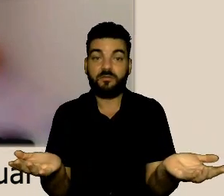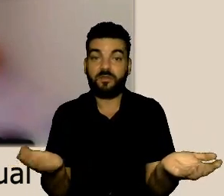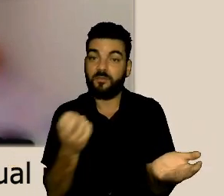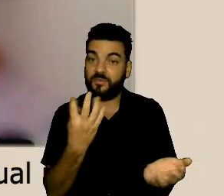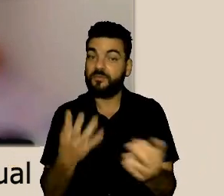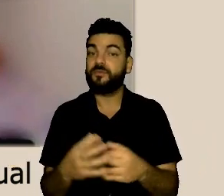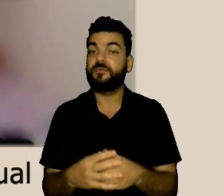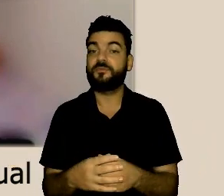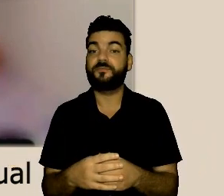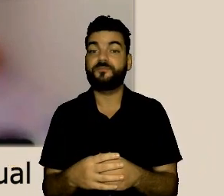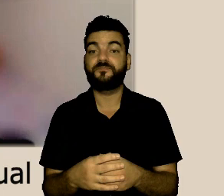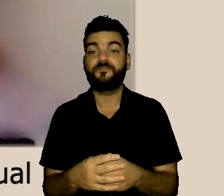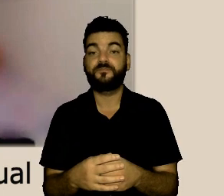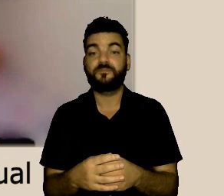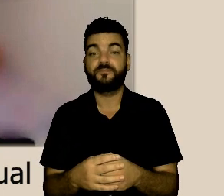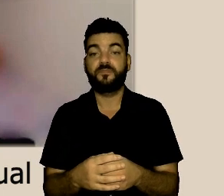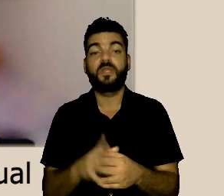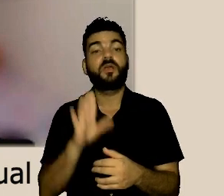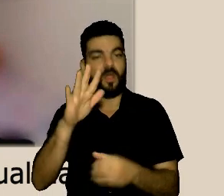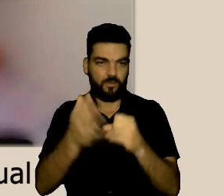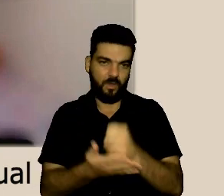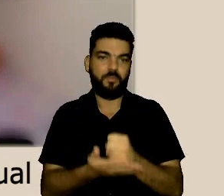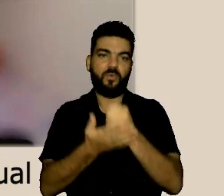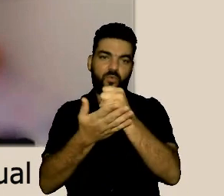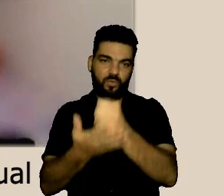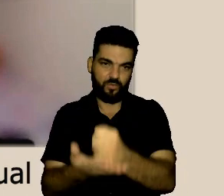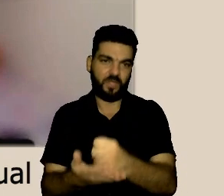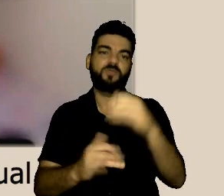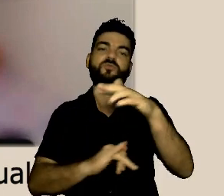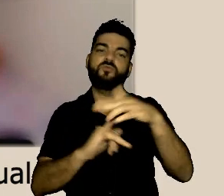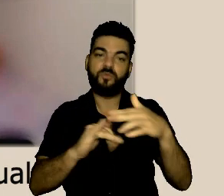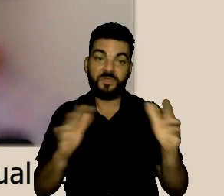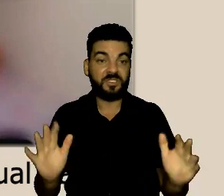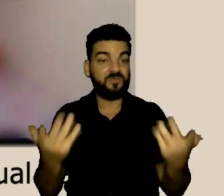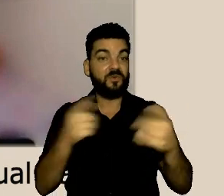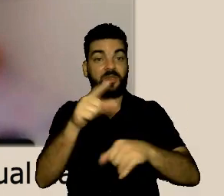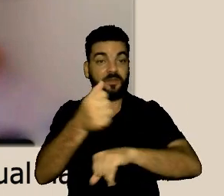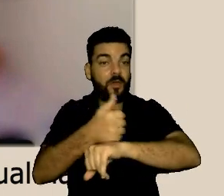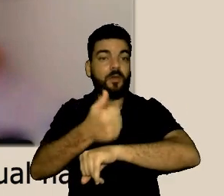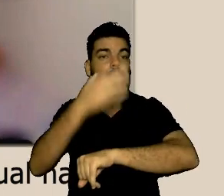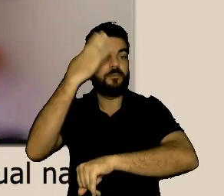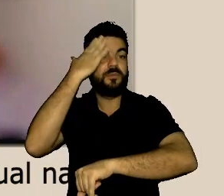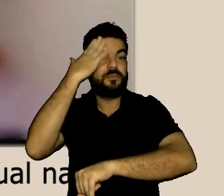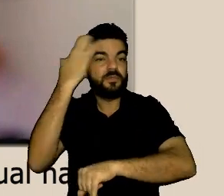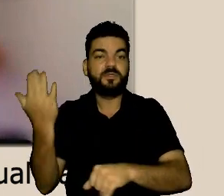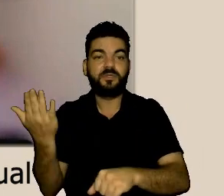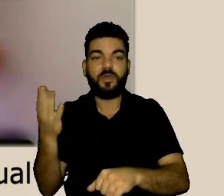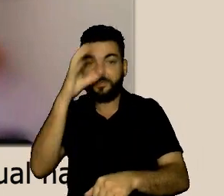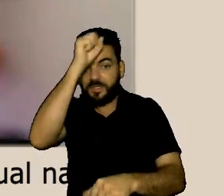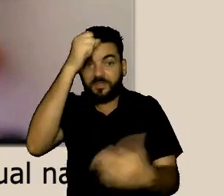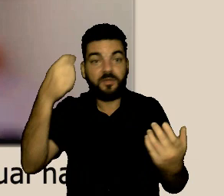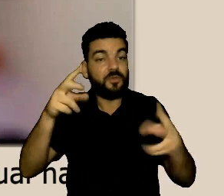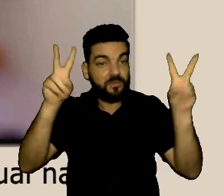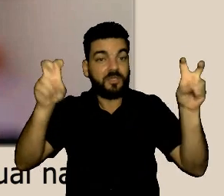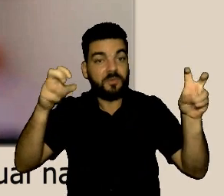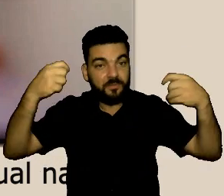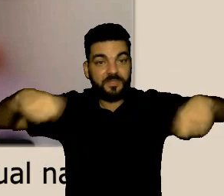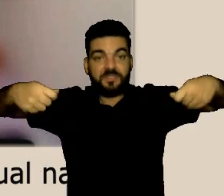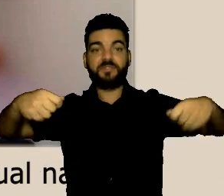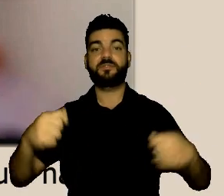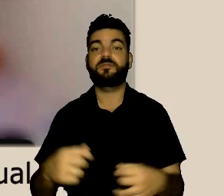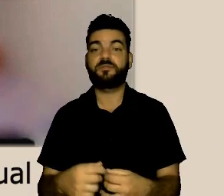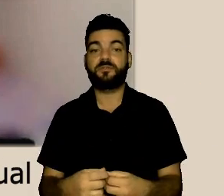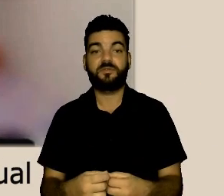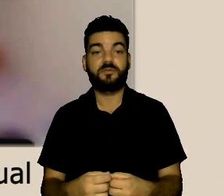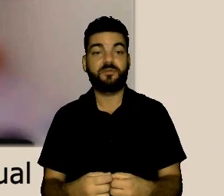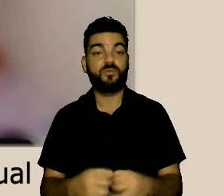pessoas possam participar desses grupos e obviamente com tendo o apoio das próprias instituições para a